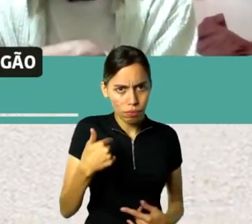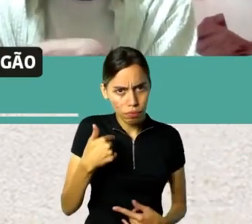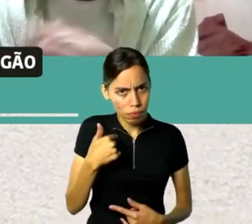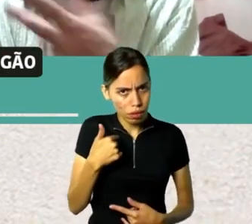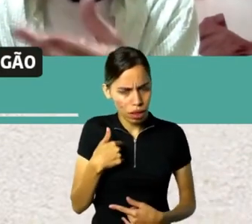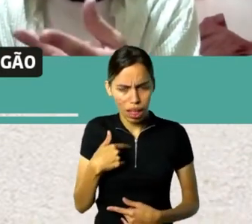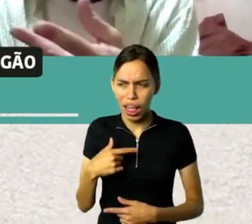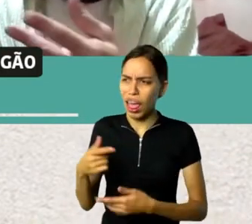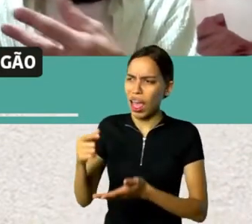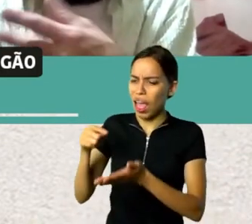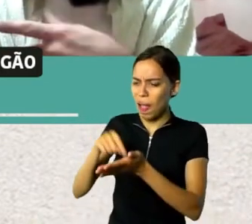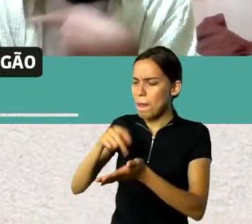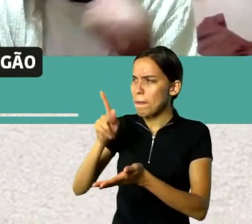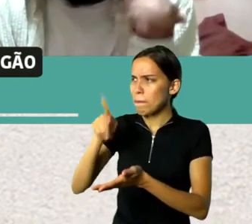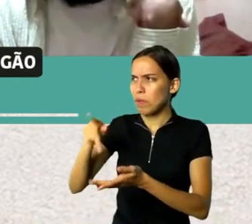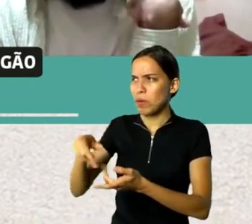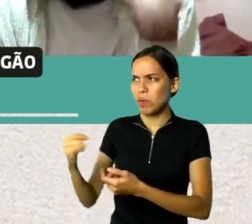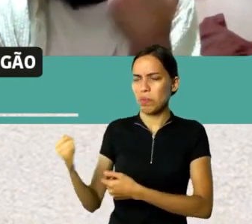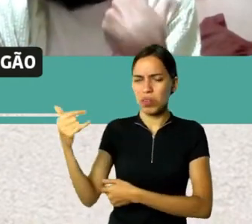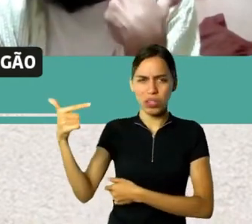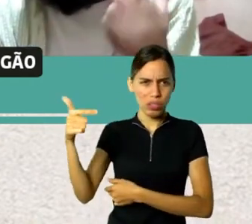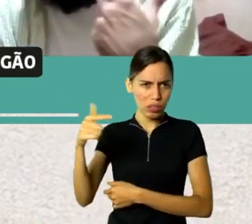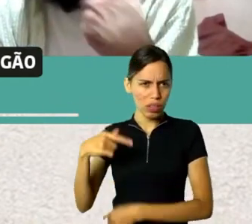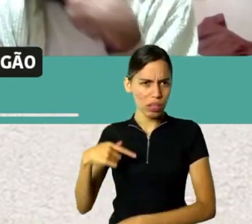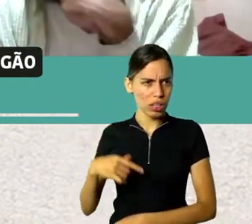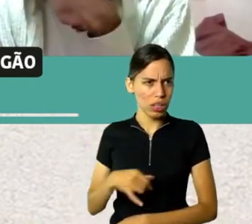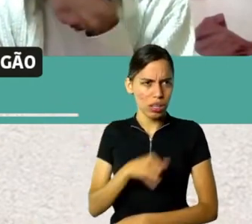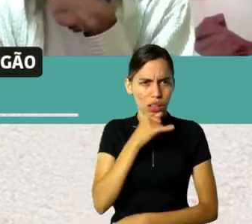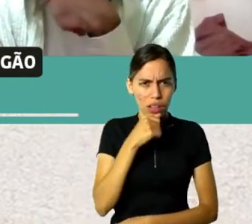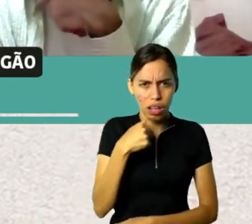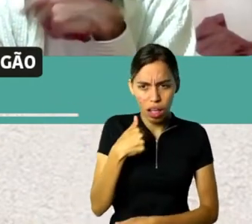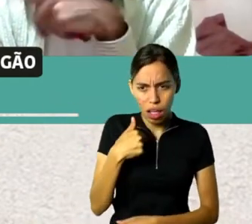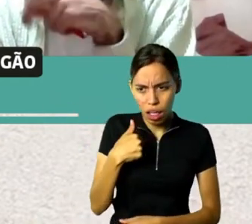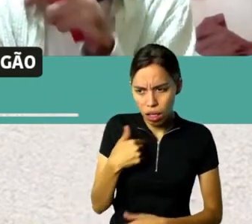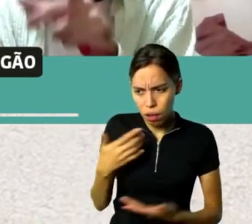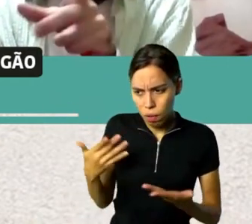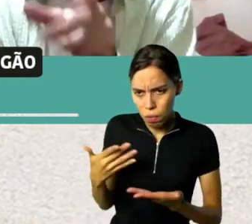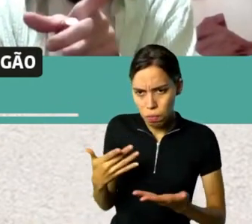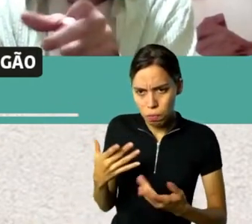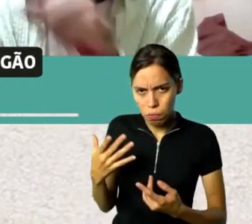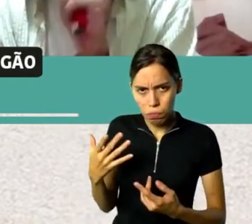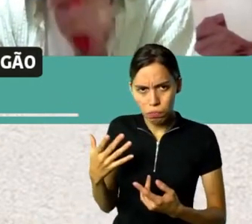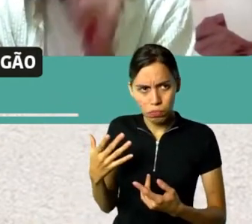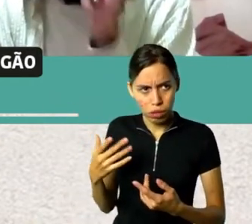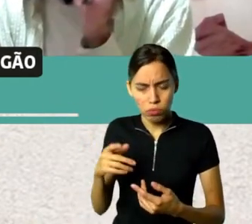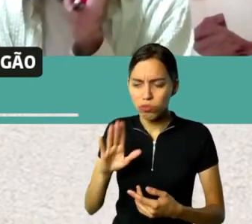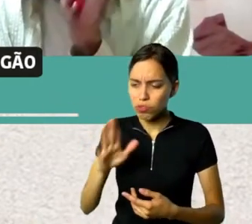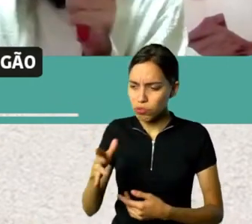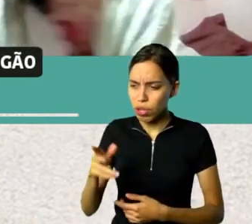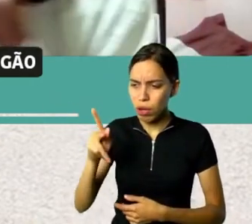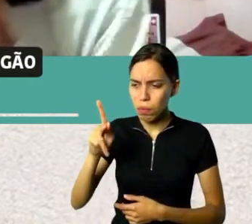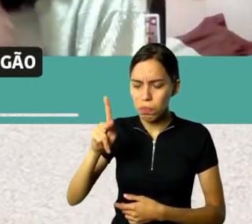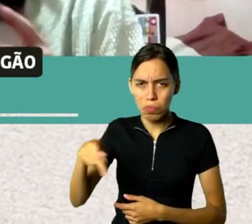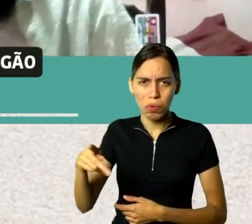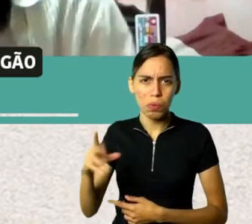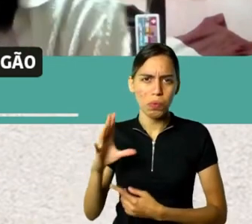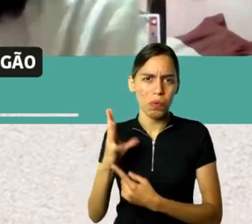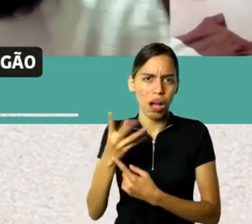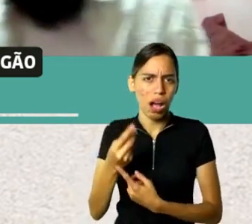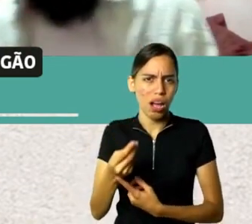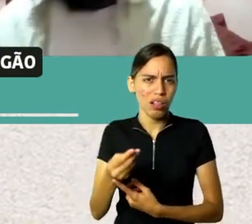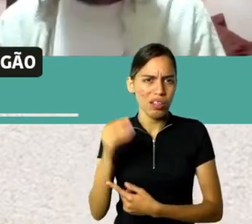eu já, em inglês, às vezes é matéria que você domina, tomei seis bombas de matemática, mas matemática eu mereci, nesse caso,